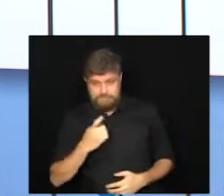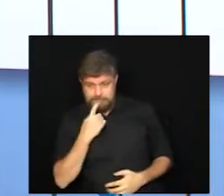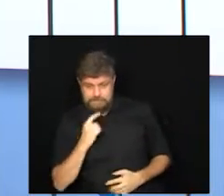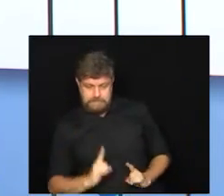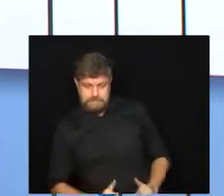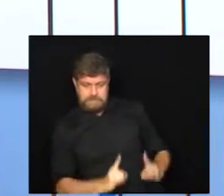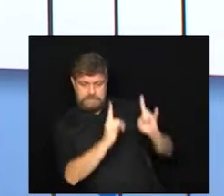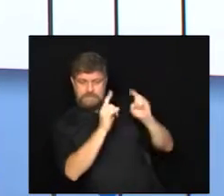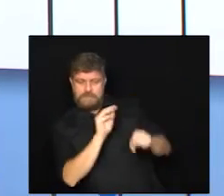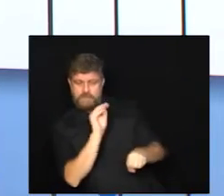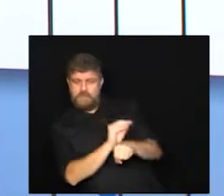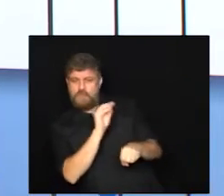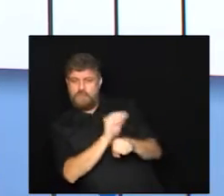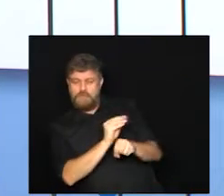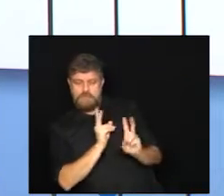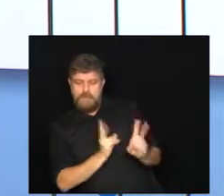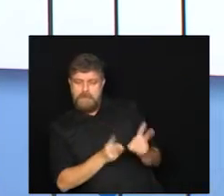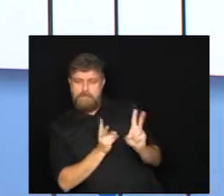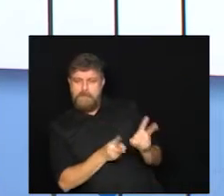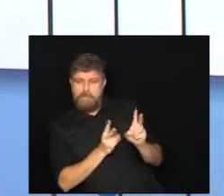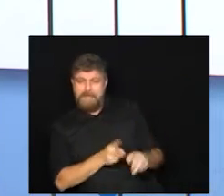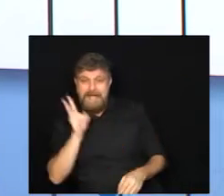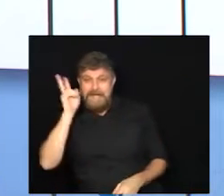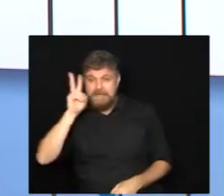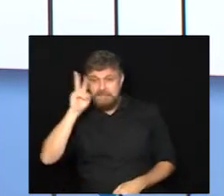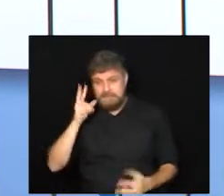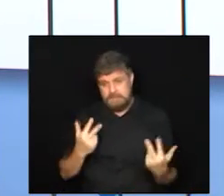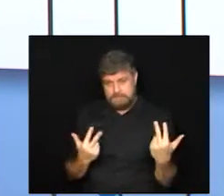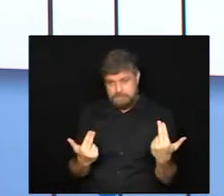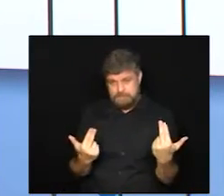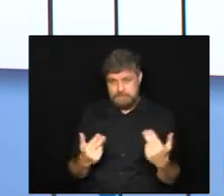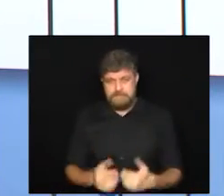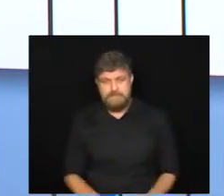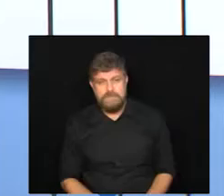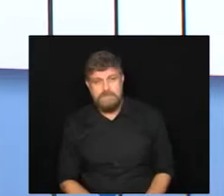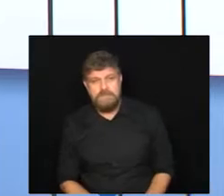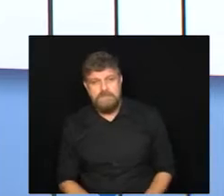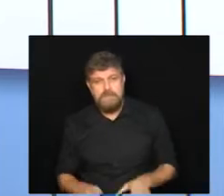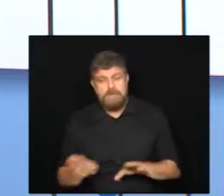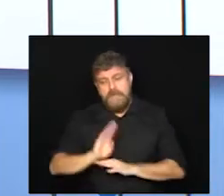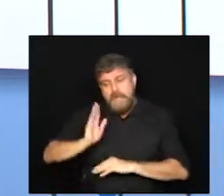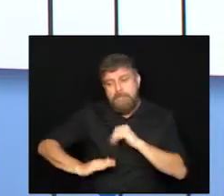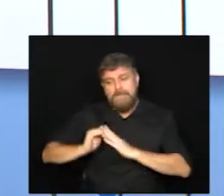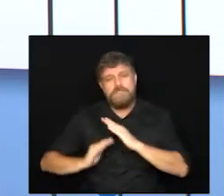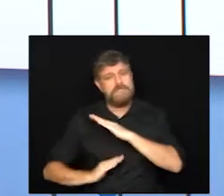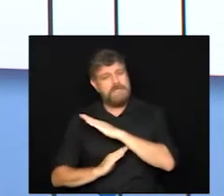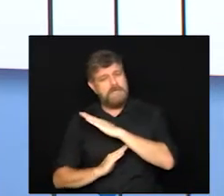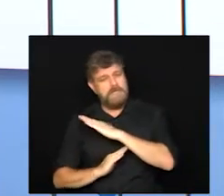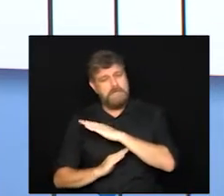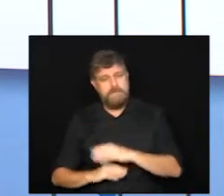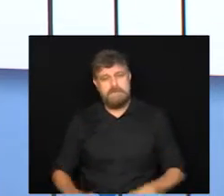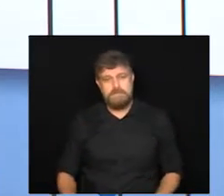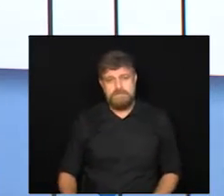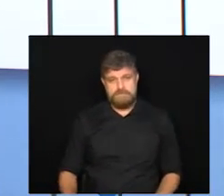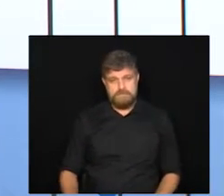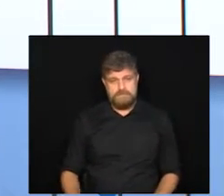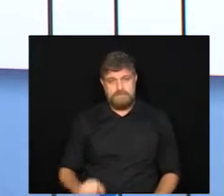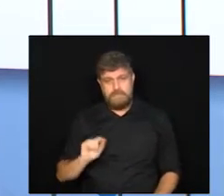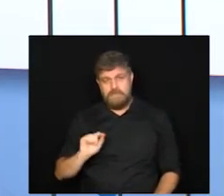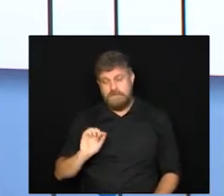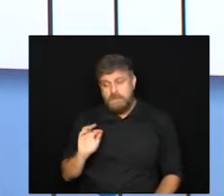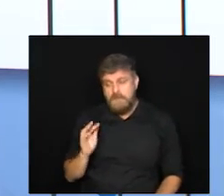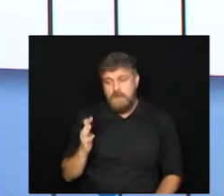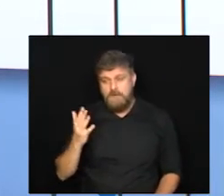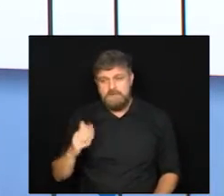preservação de prédios históricos como este. E falando em ação da Câmara, a Câmara de Campinas